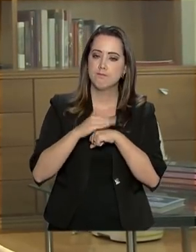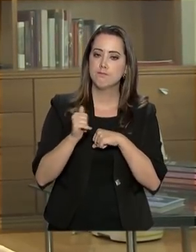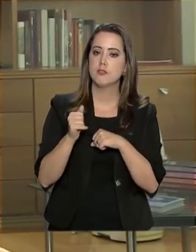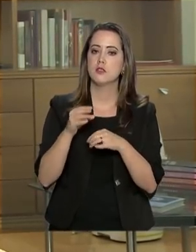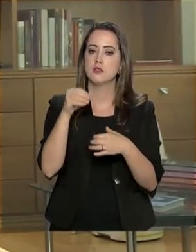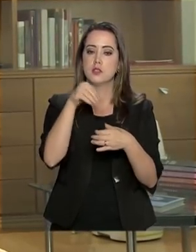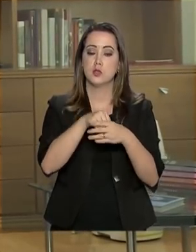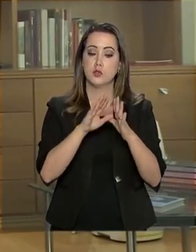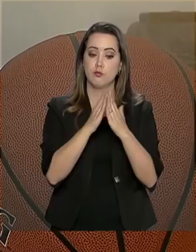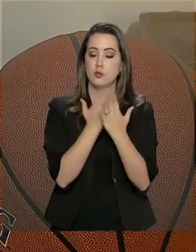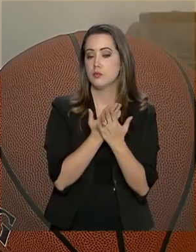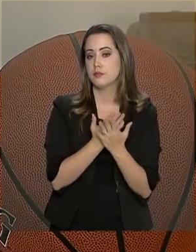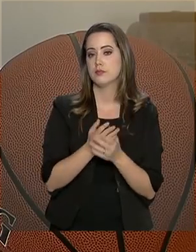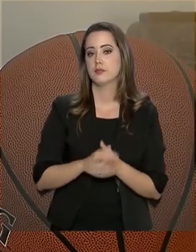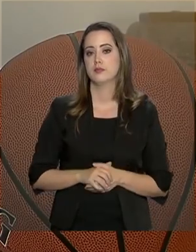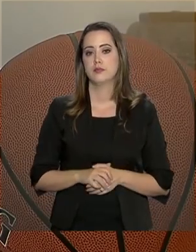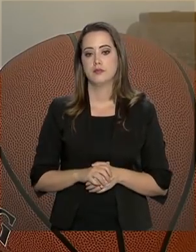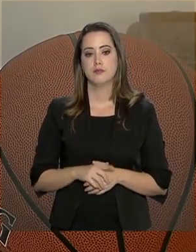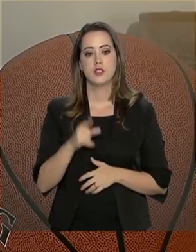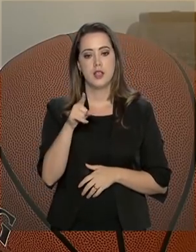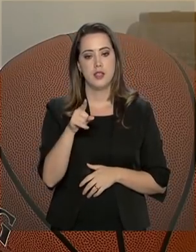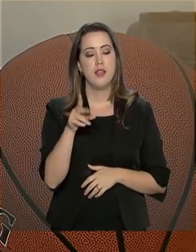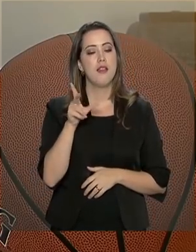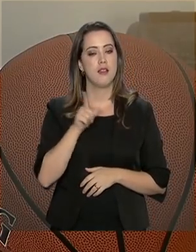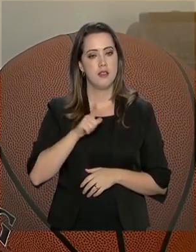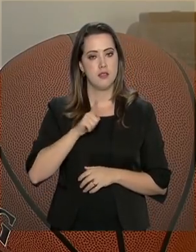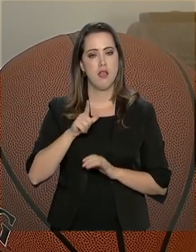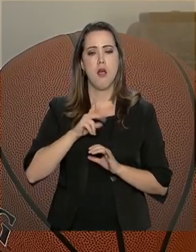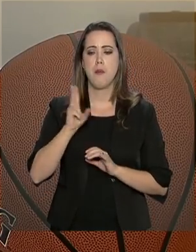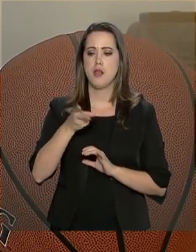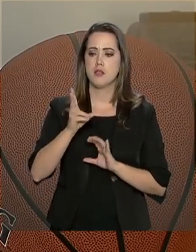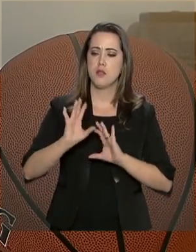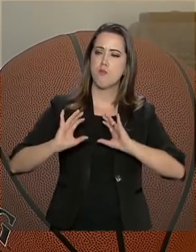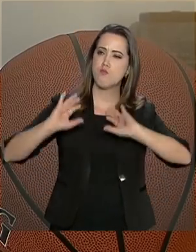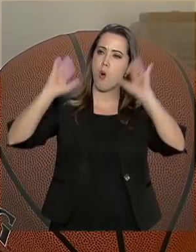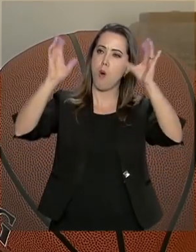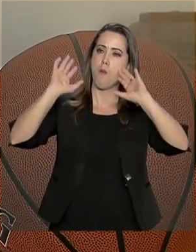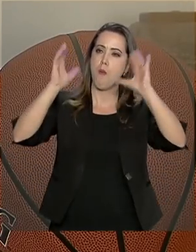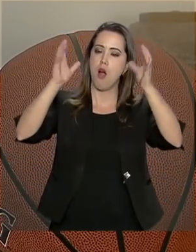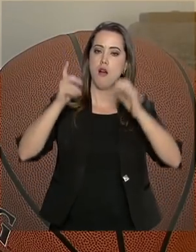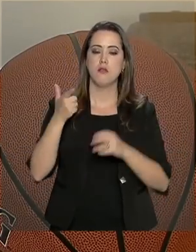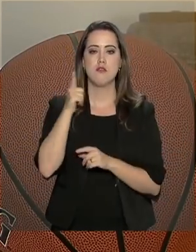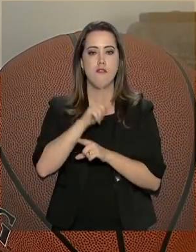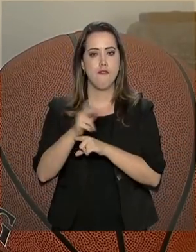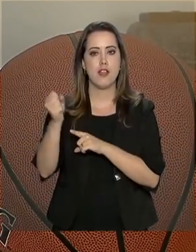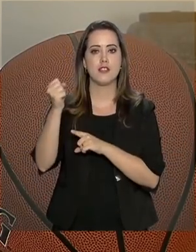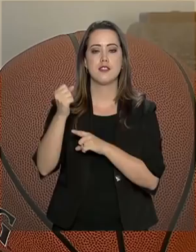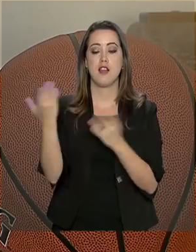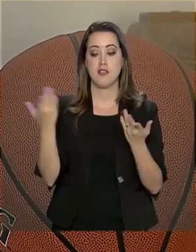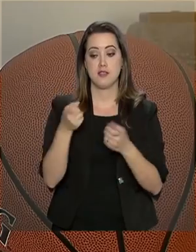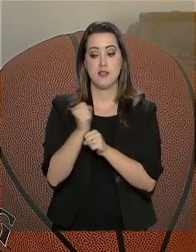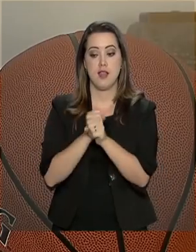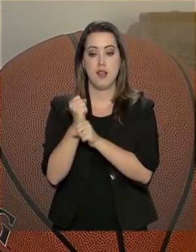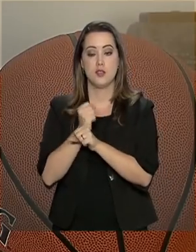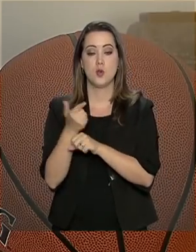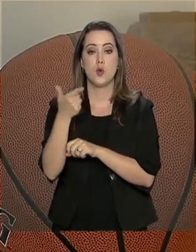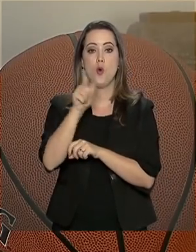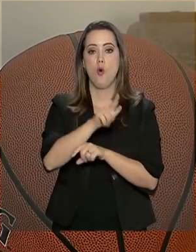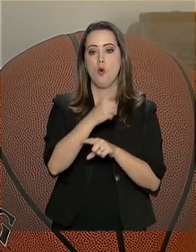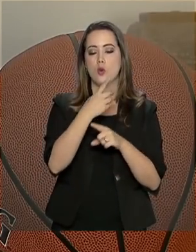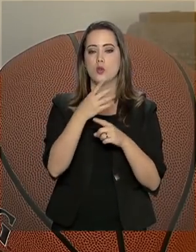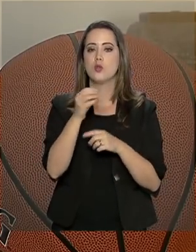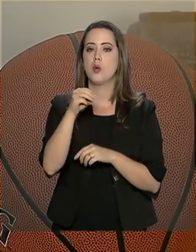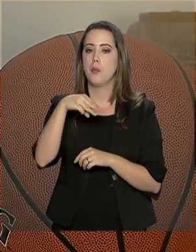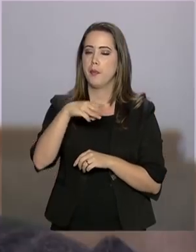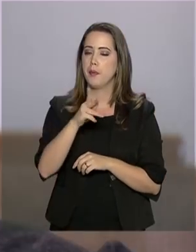no ambiente escolar. E o Emanuel, que também é campeão de basquete, avisa. Esse ano vai participar de novo da